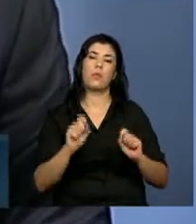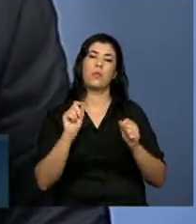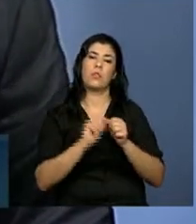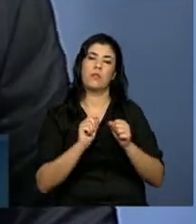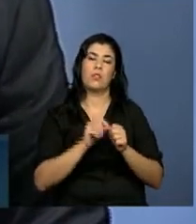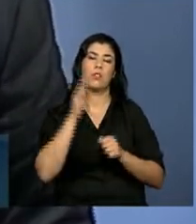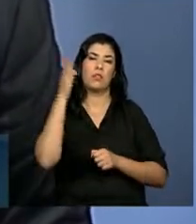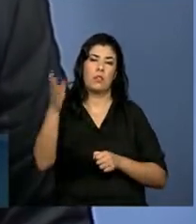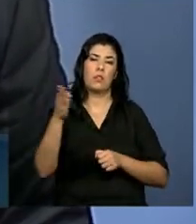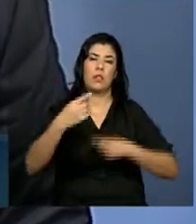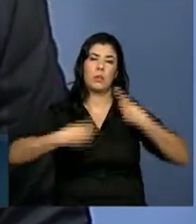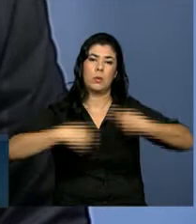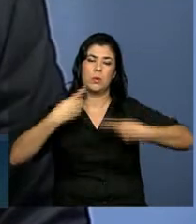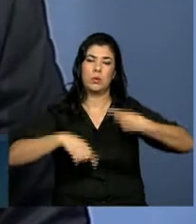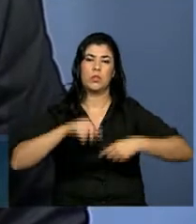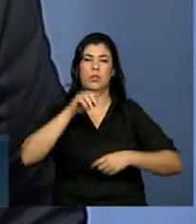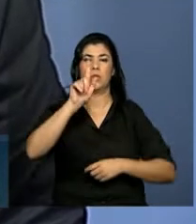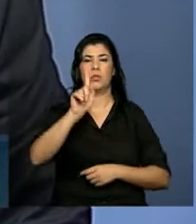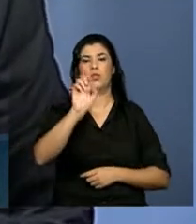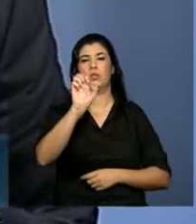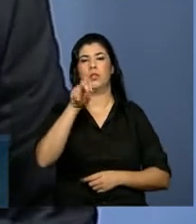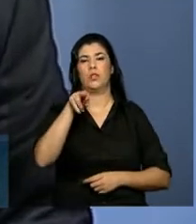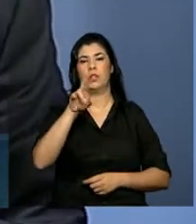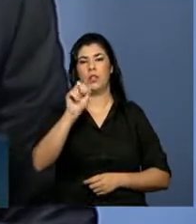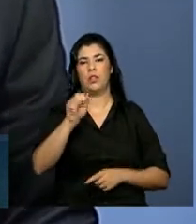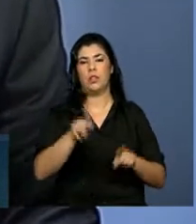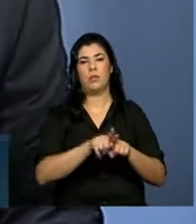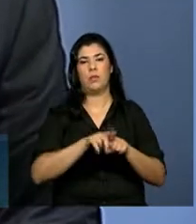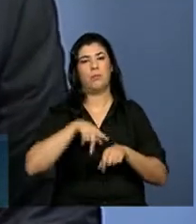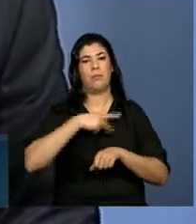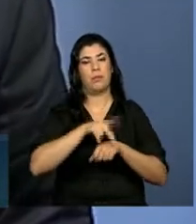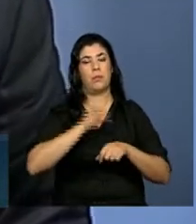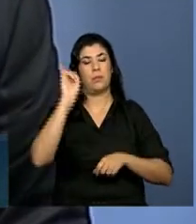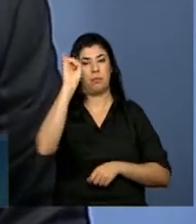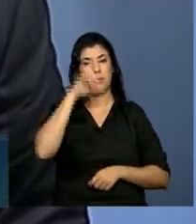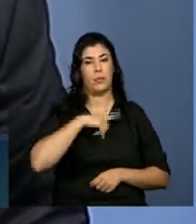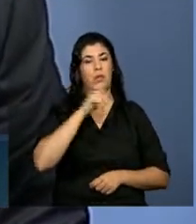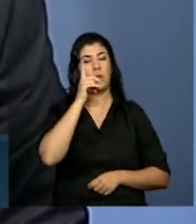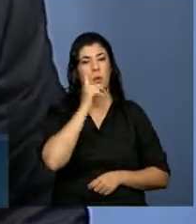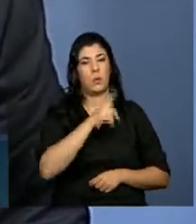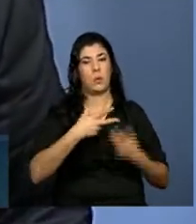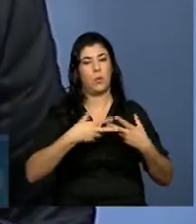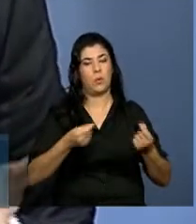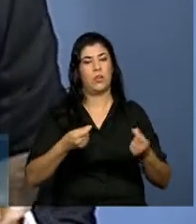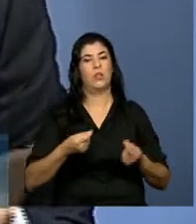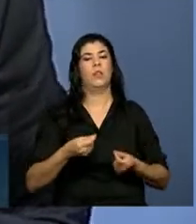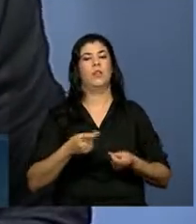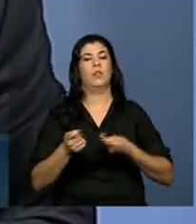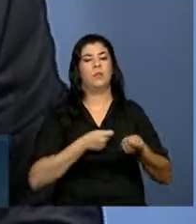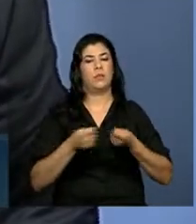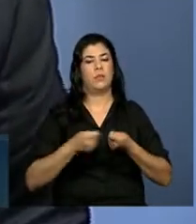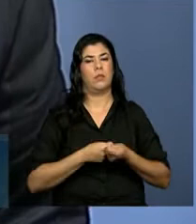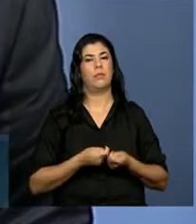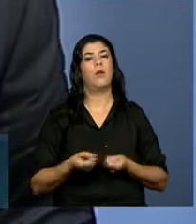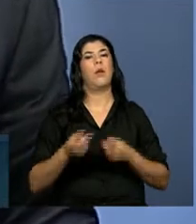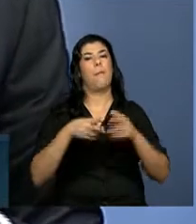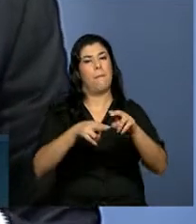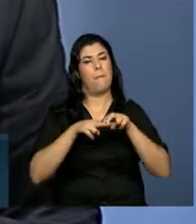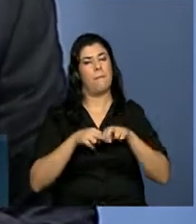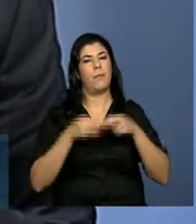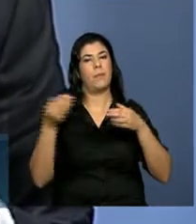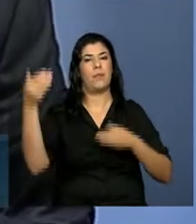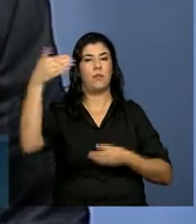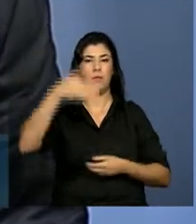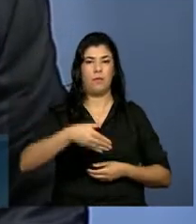em Genebra ou não. É um país muito importante, tem muito a ganhar com essas negociações. E eu vim, finalmente, ao Brasil para explicar